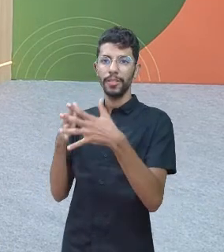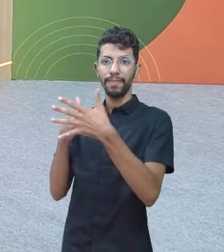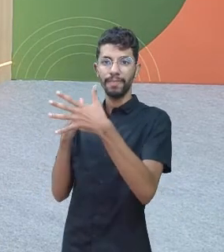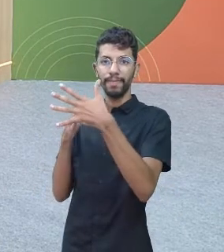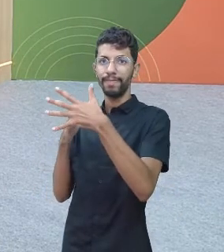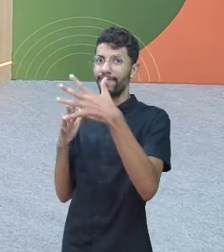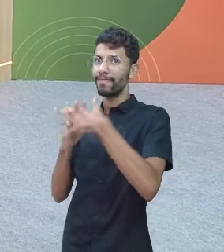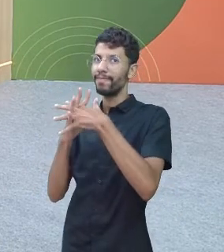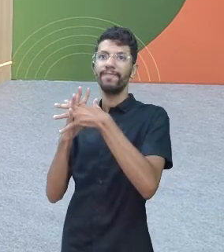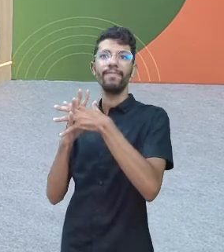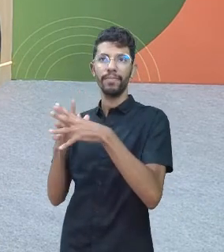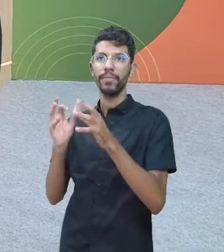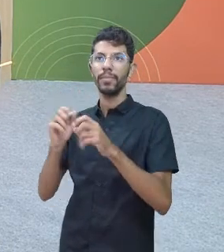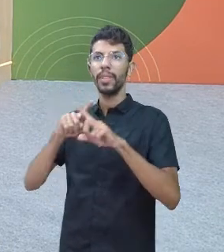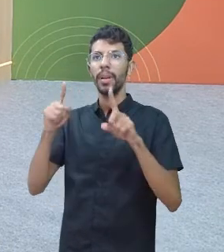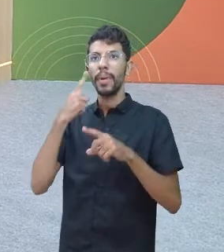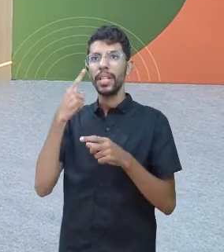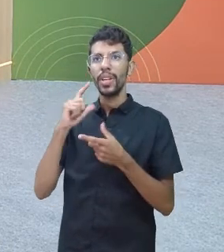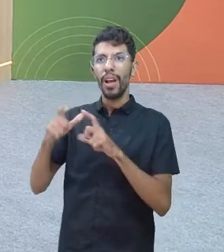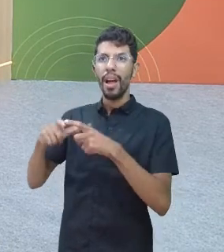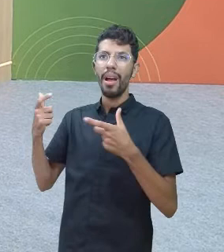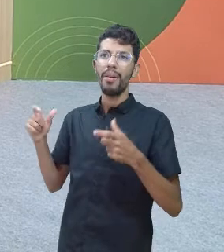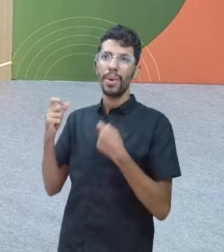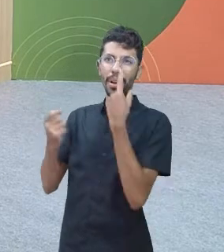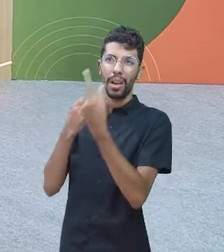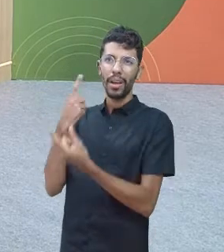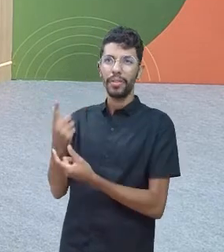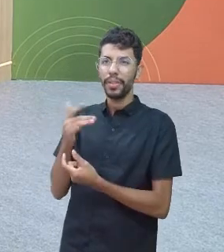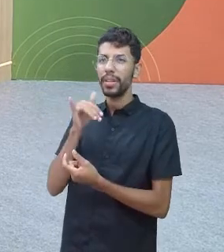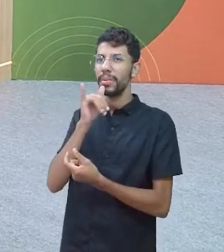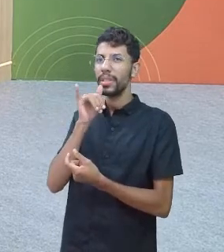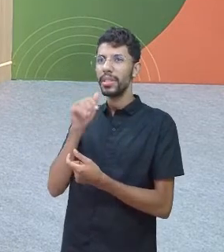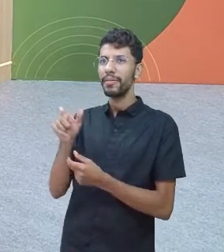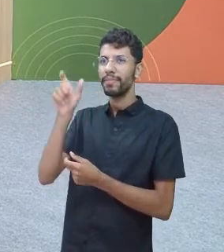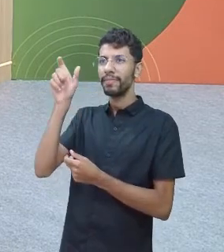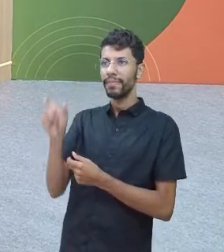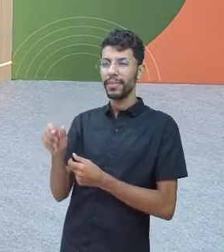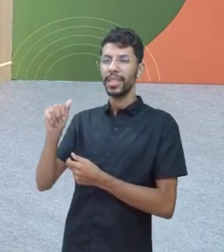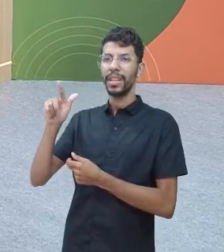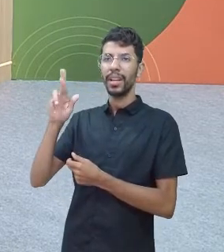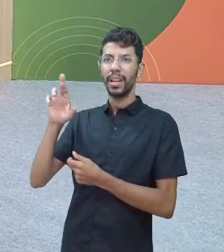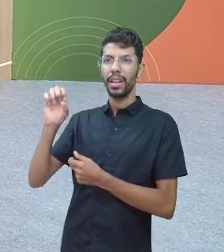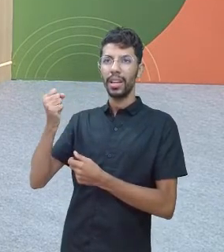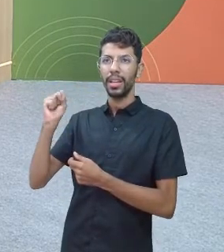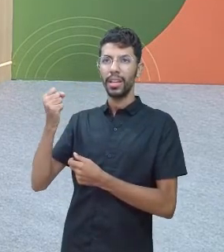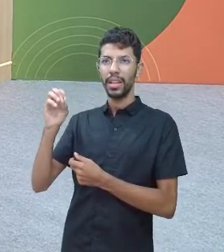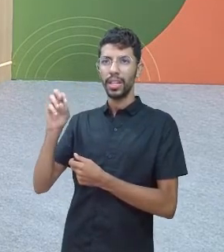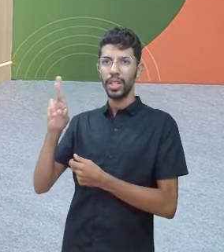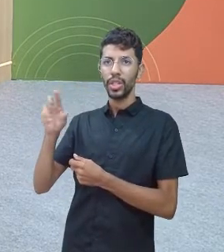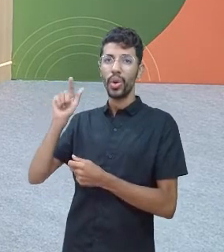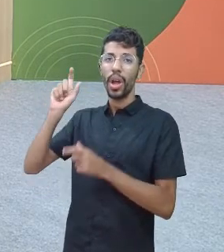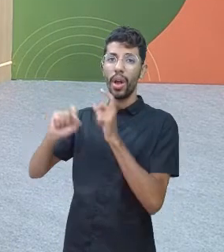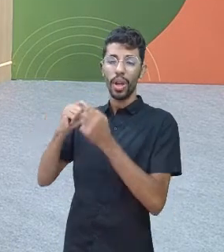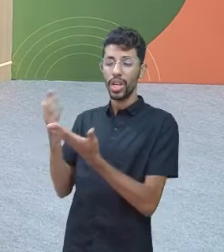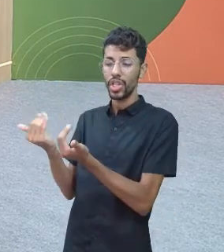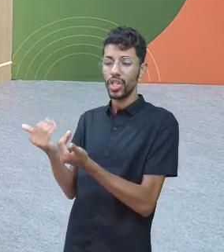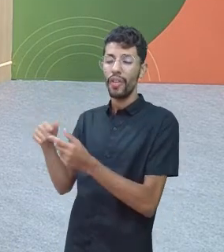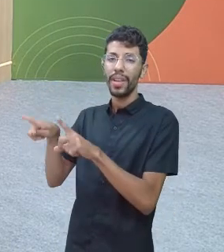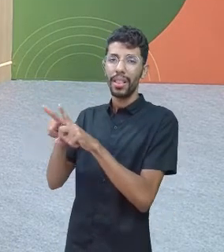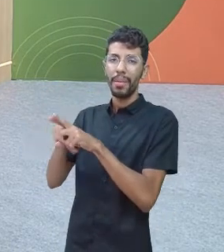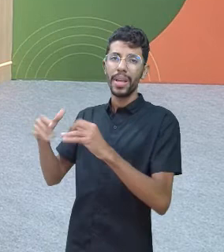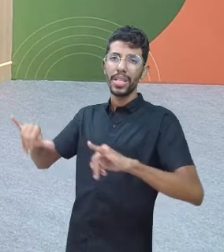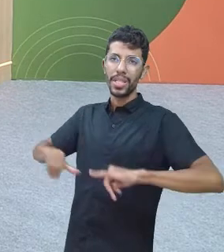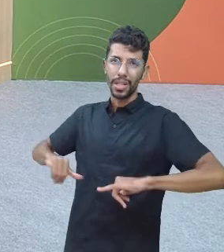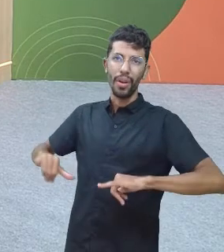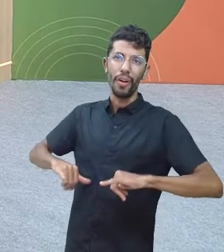na maioria das vezes, os agressores também são jovens que sofrem por algum motivo. Como eu falei